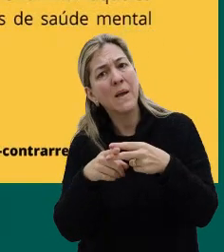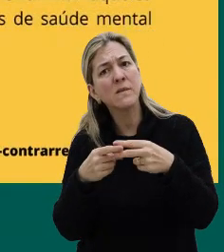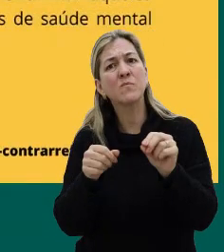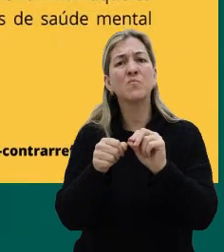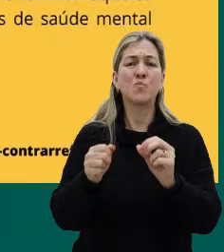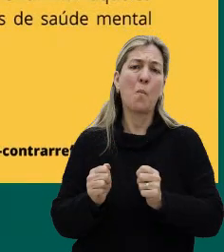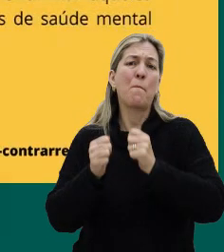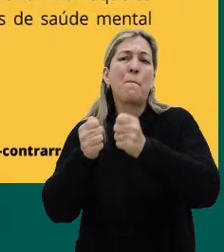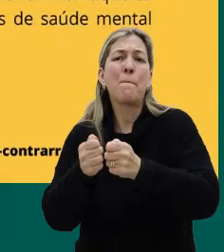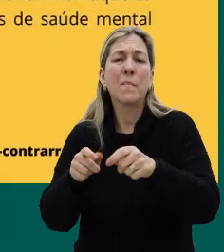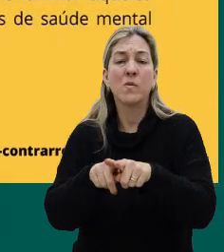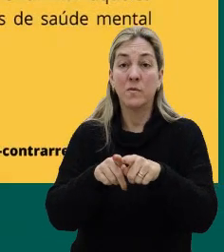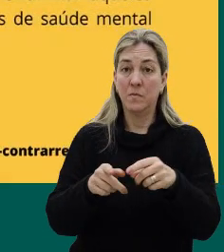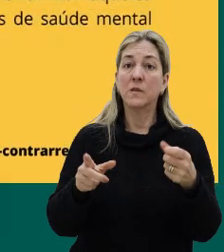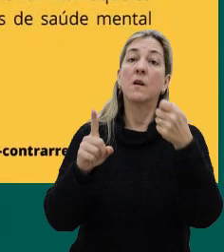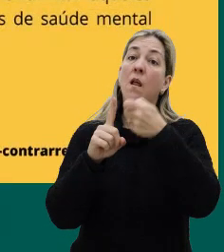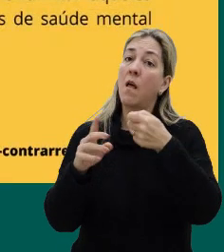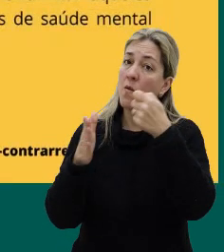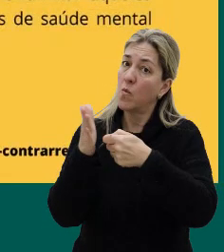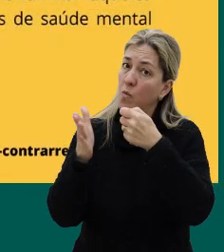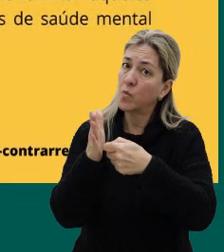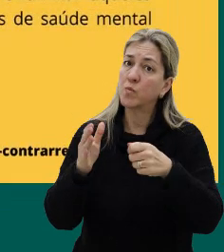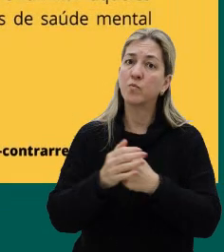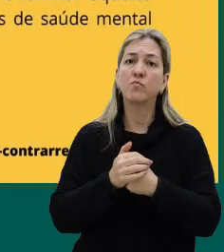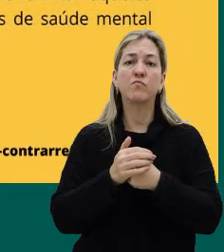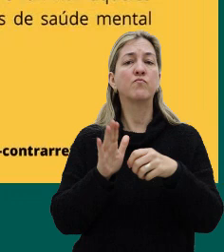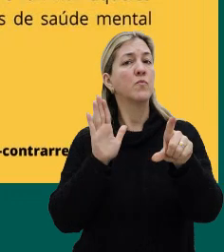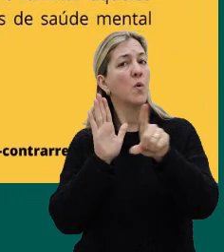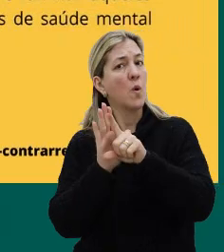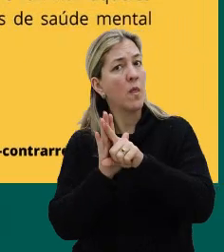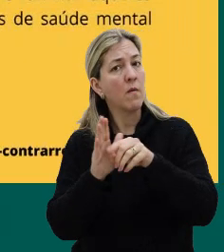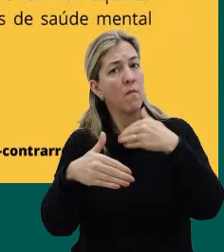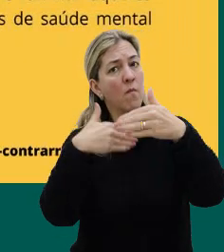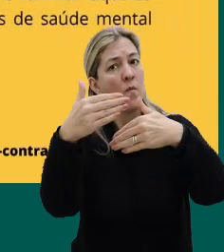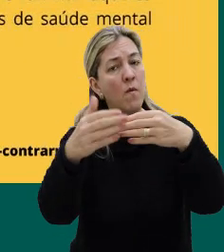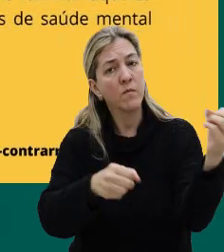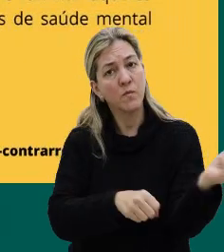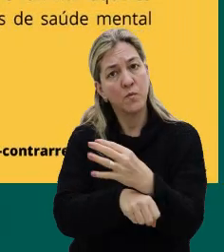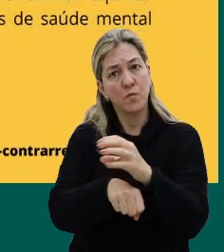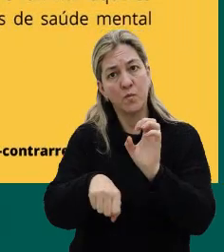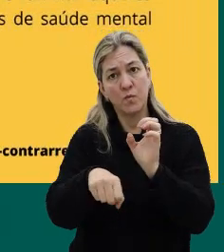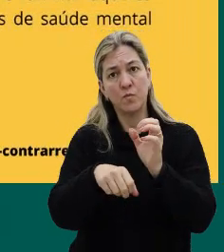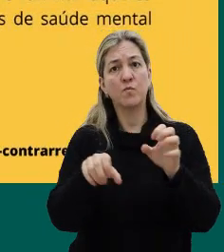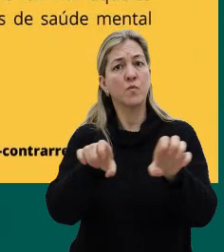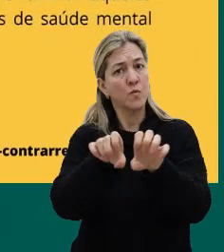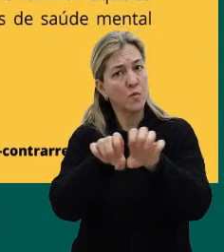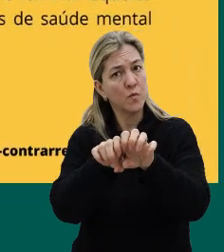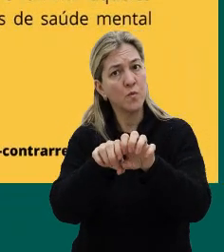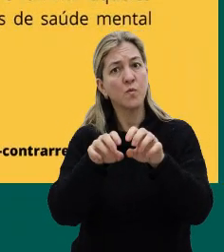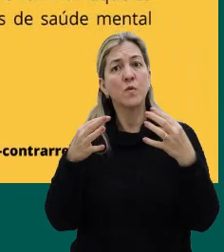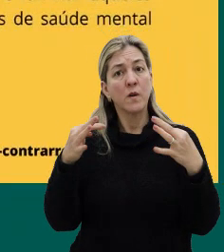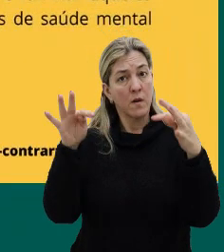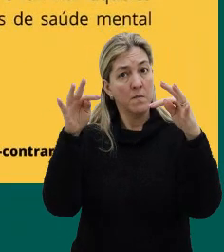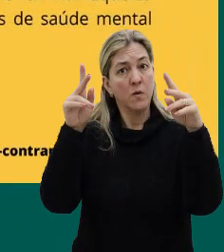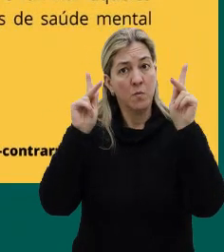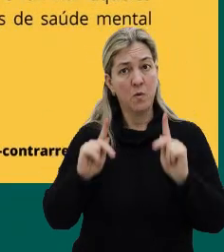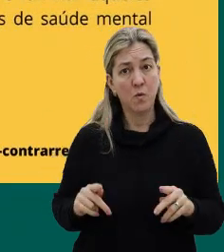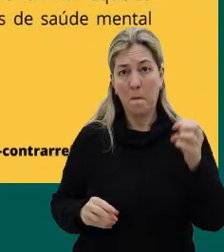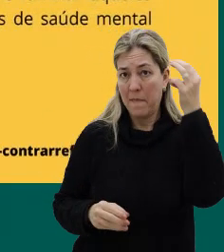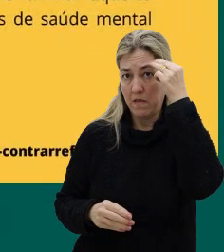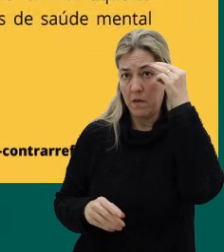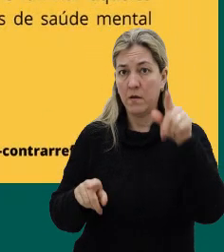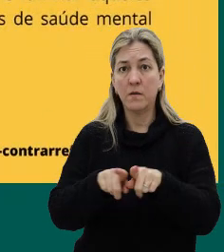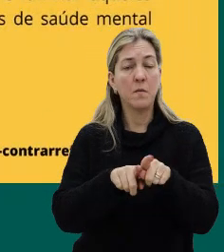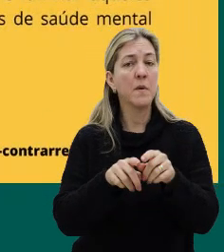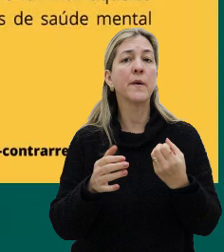potência para essa luta, né. Então, a lei consagra novas estruturas de tratamento às pessoas com transtornos mentais e também para